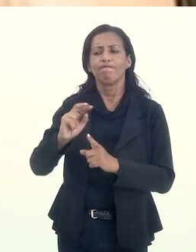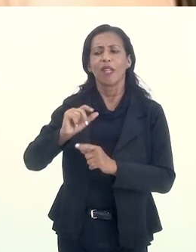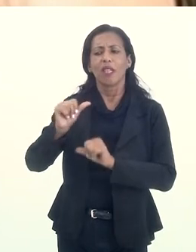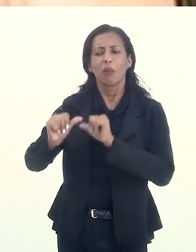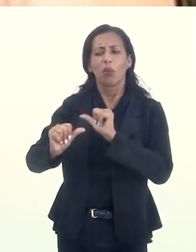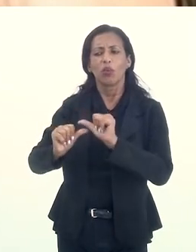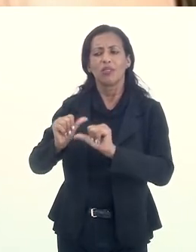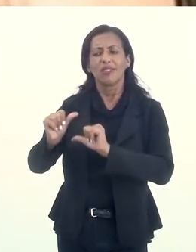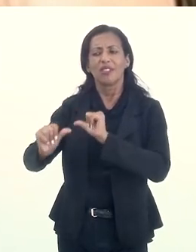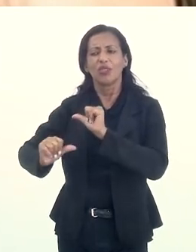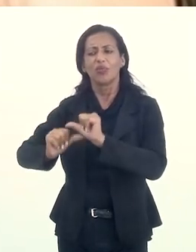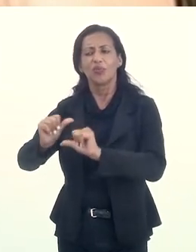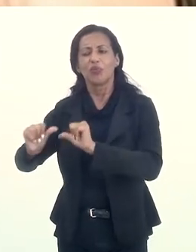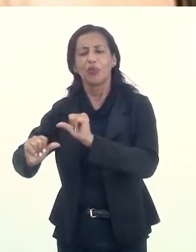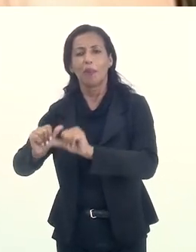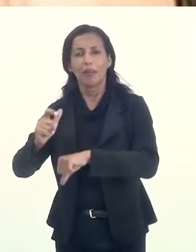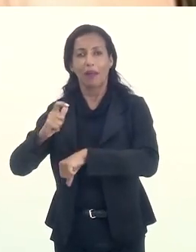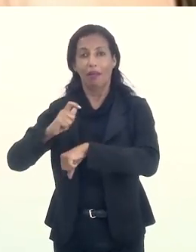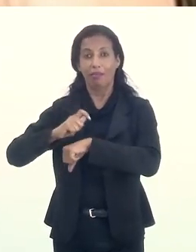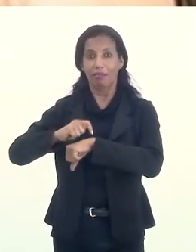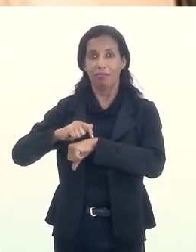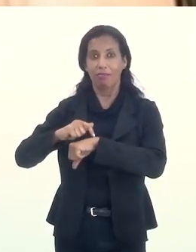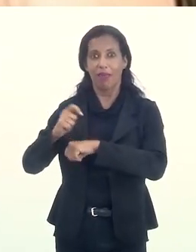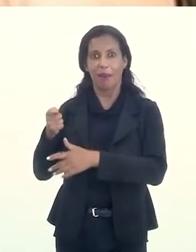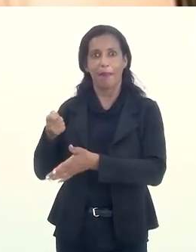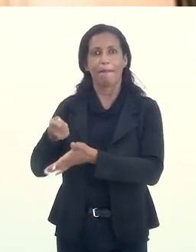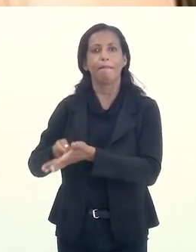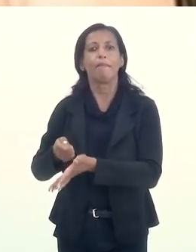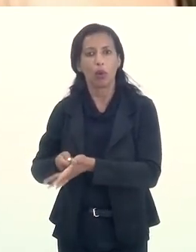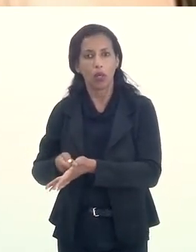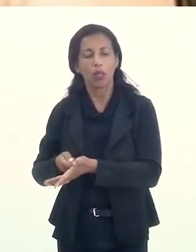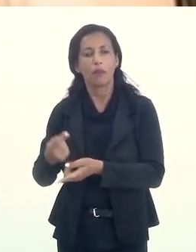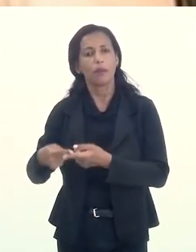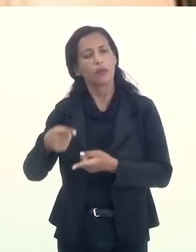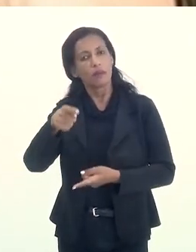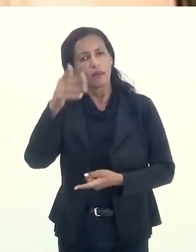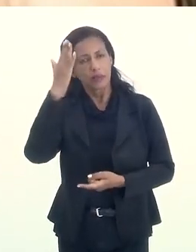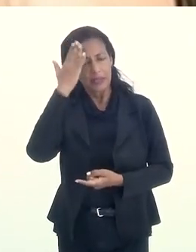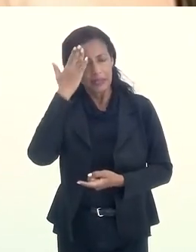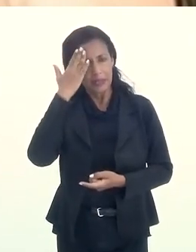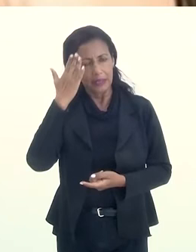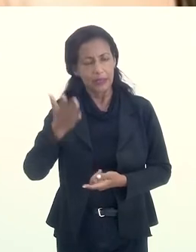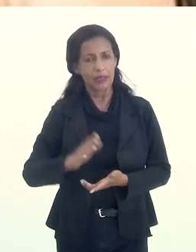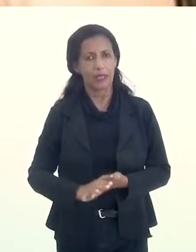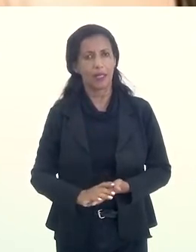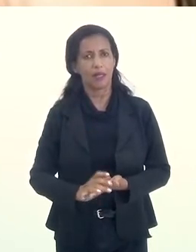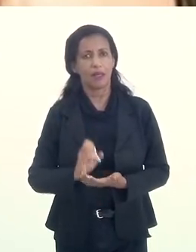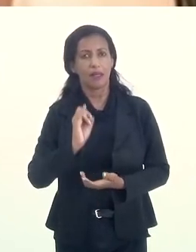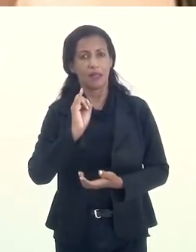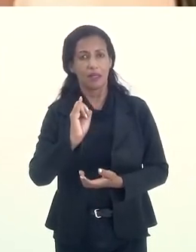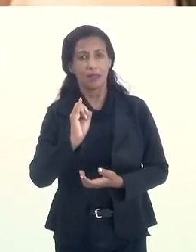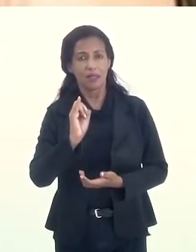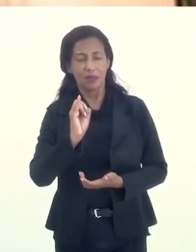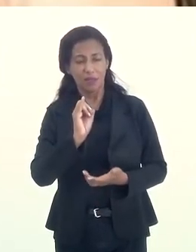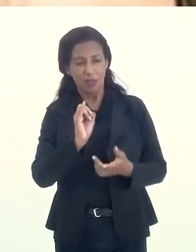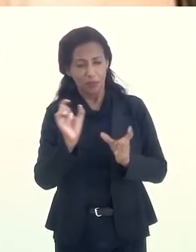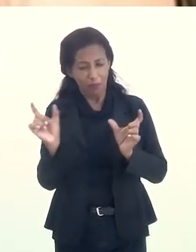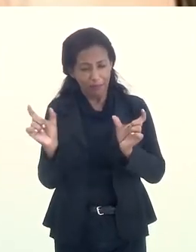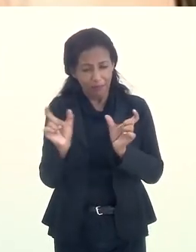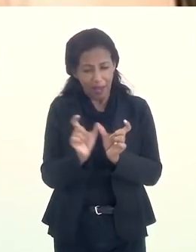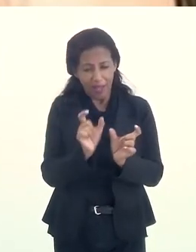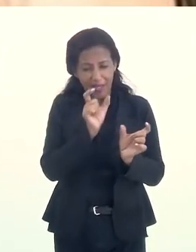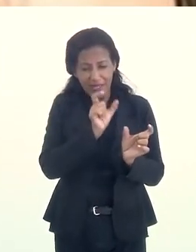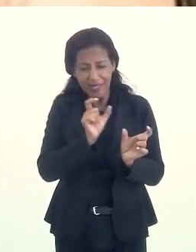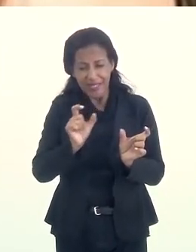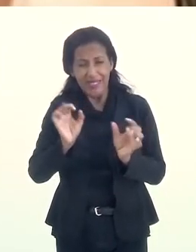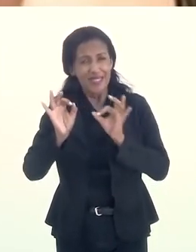Depois, as transformações que, ao longo do tempo, a semântica impôs, porque você sabe que, se nós fossemos levar ao pé da